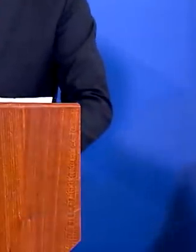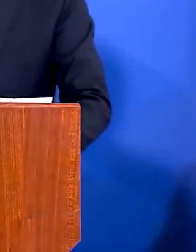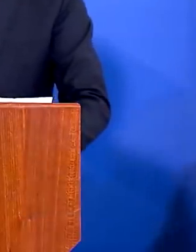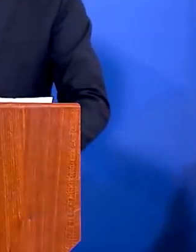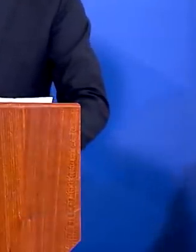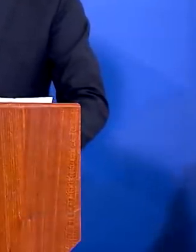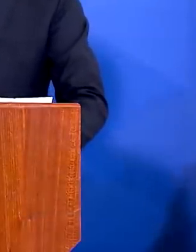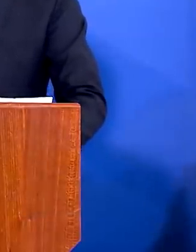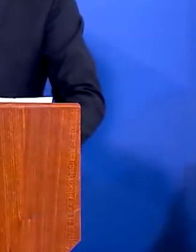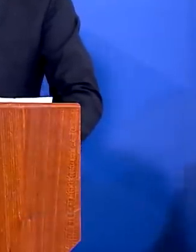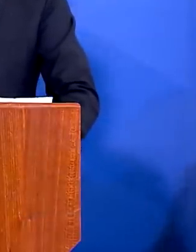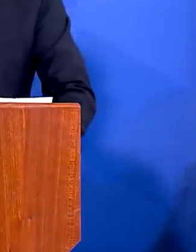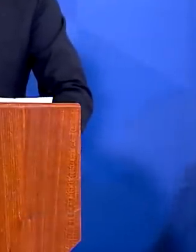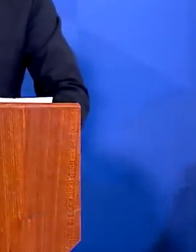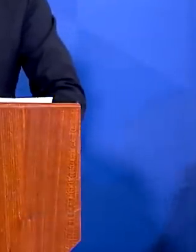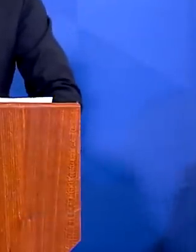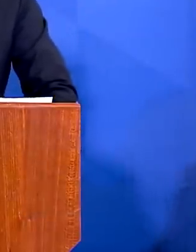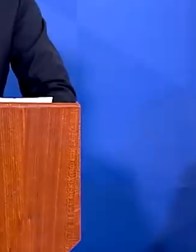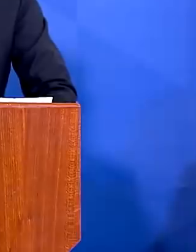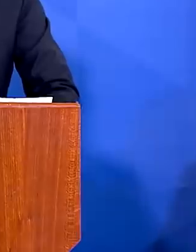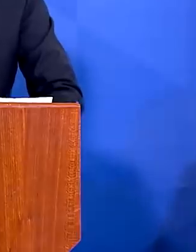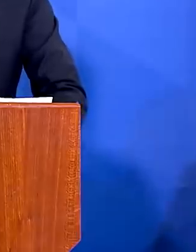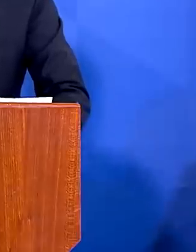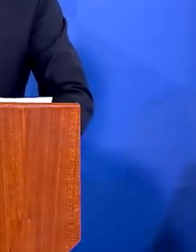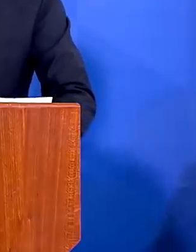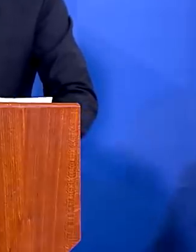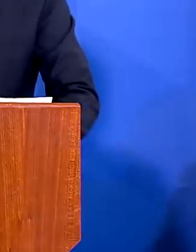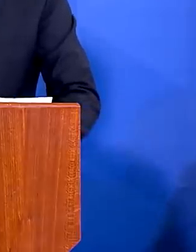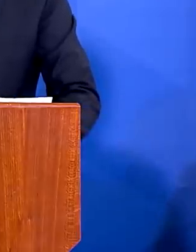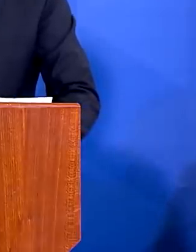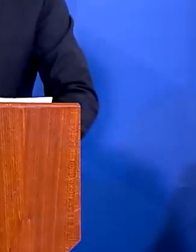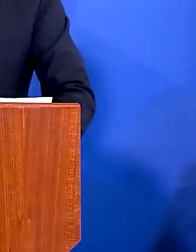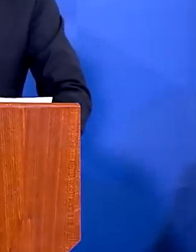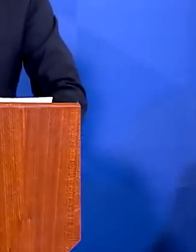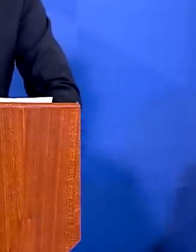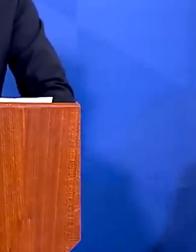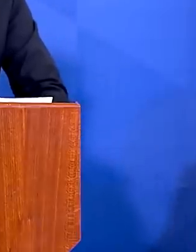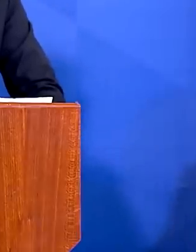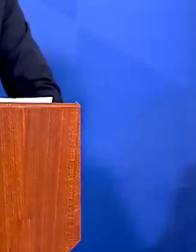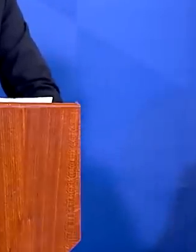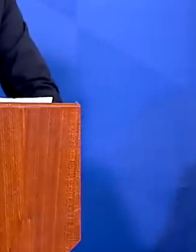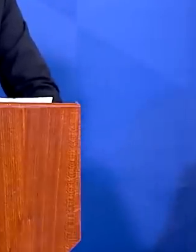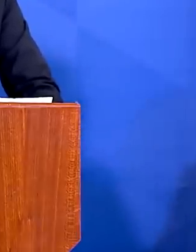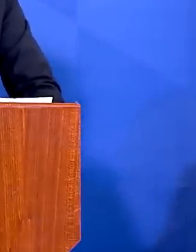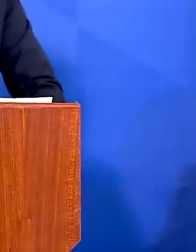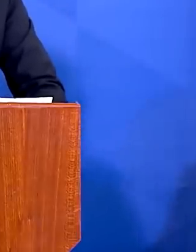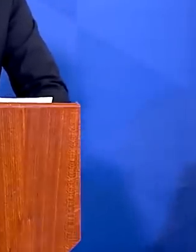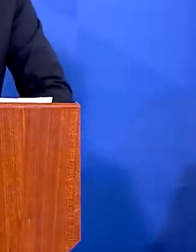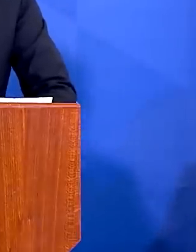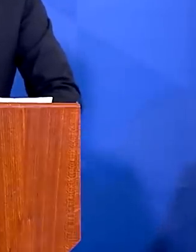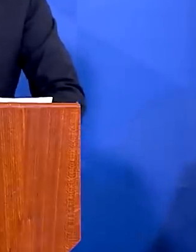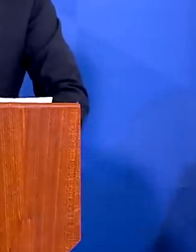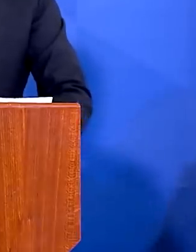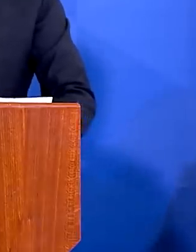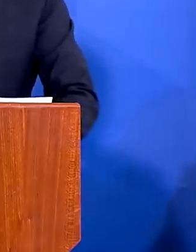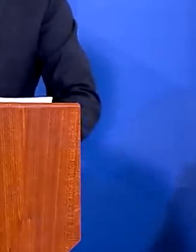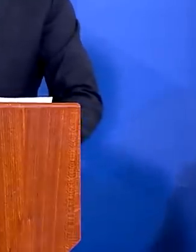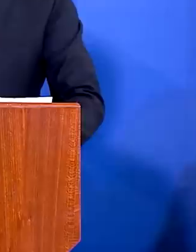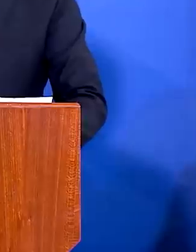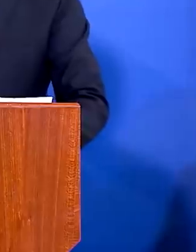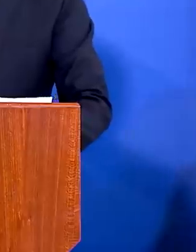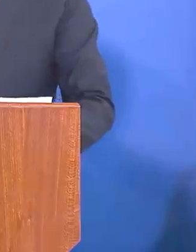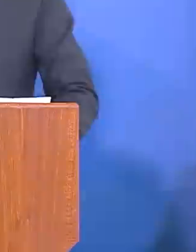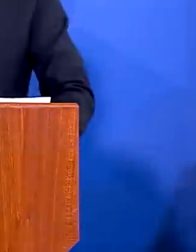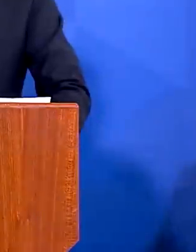ouse desrespeitar ou tentar desbordar a nossa